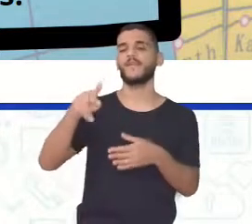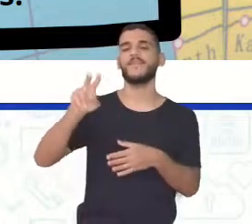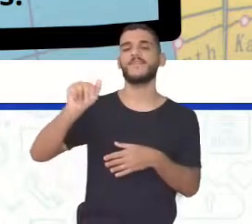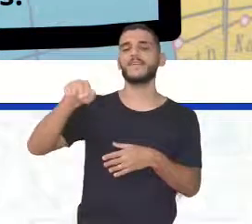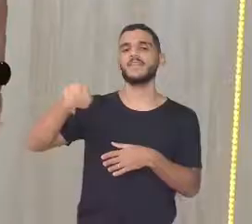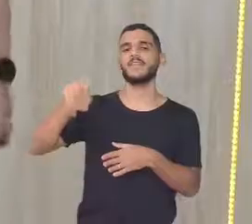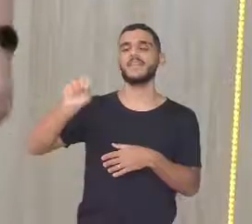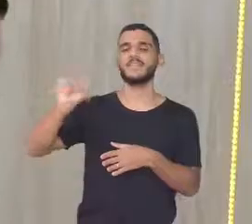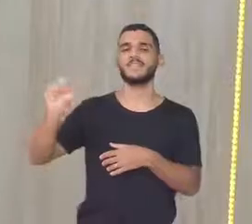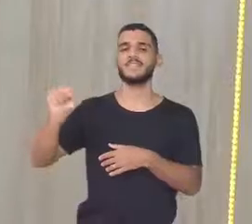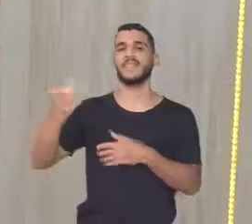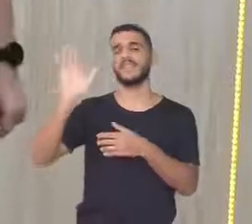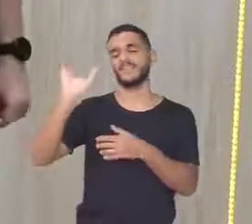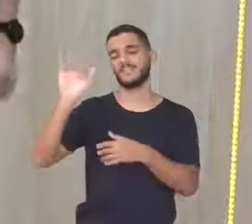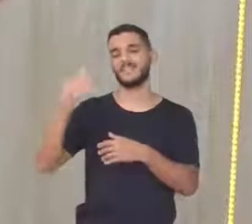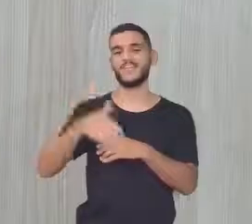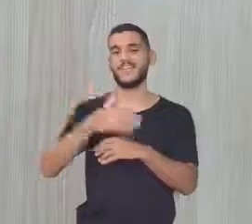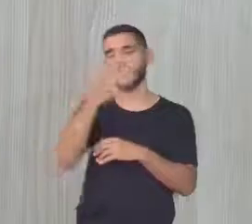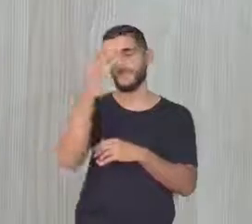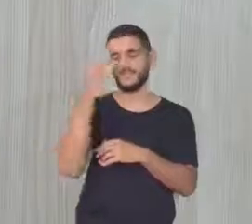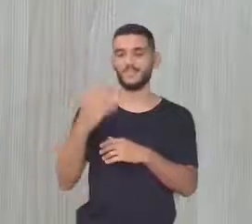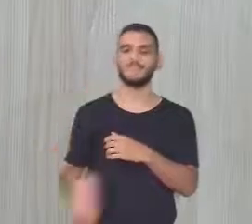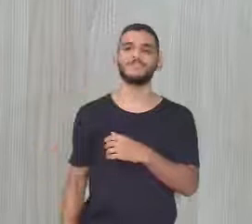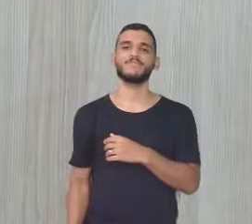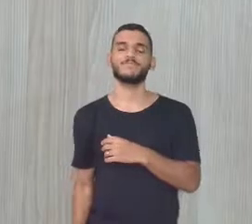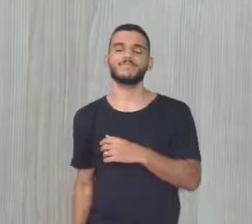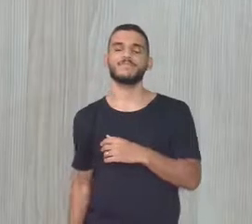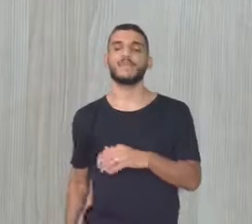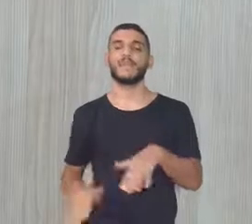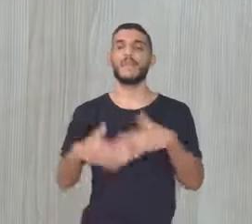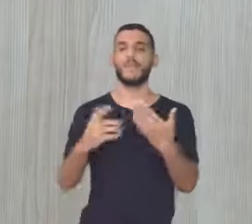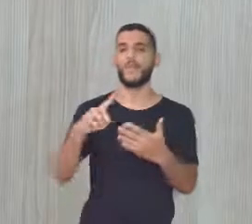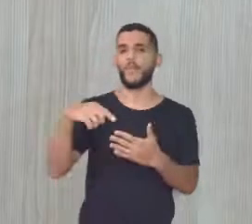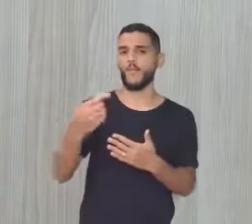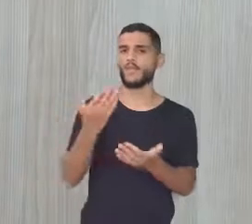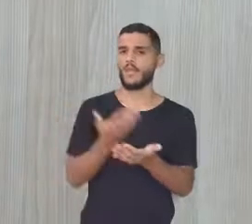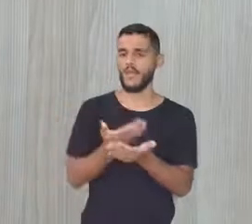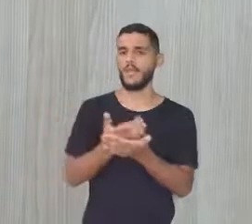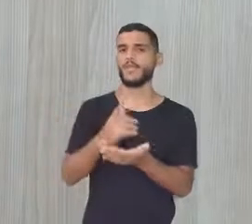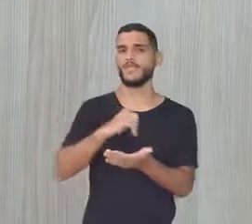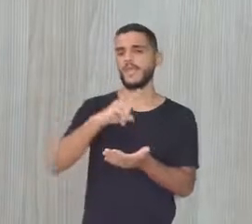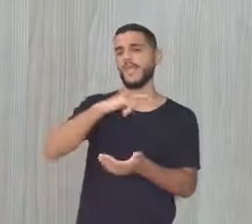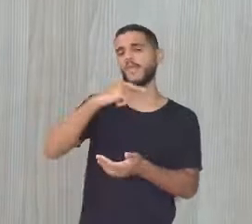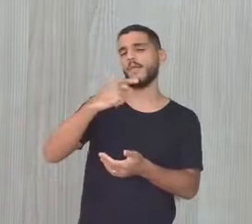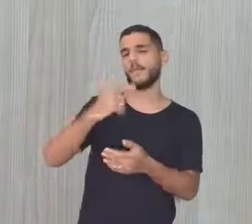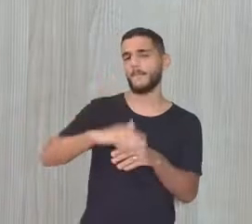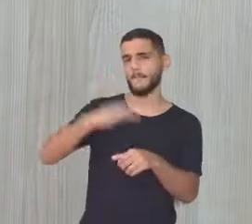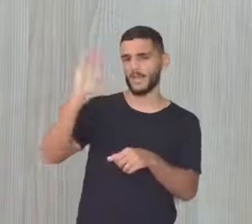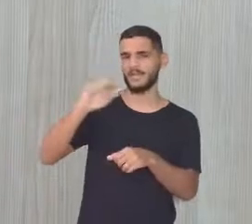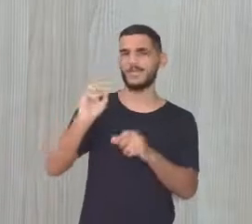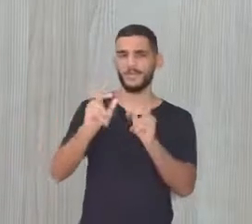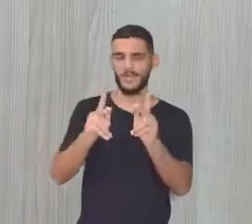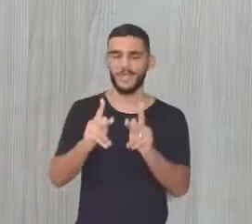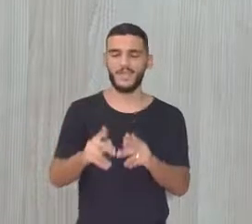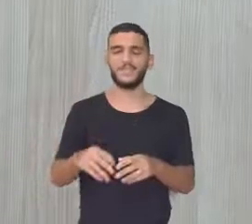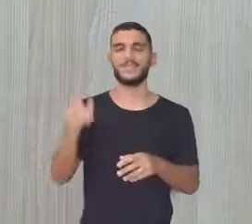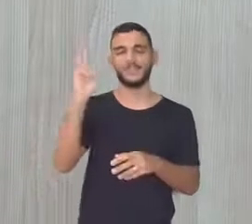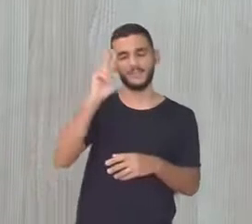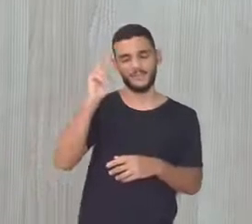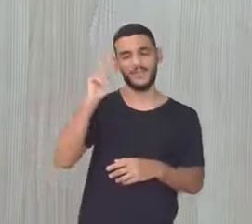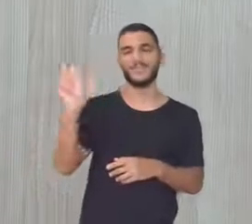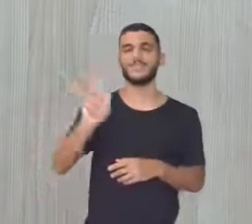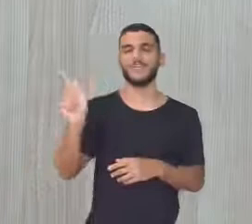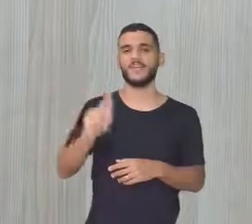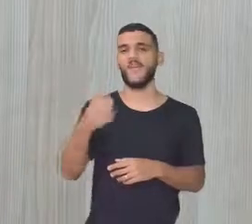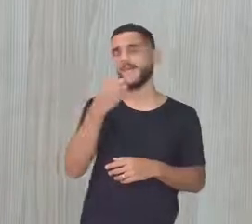despeça Do meu povo bonito Na próxima aula Tem mais Mais história Mais geografia Que bom estar aqui Com